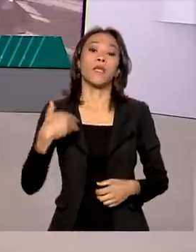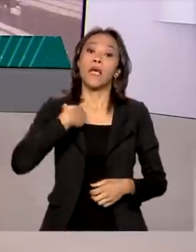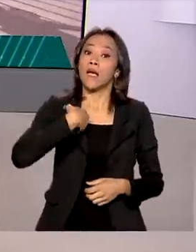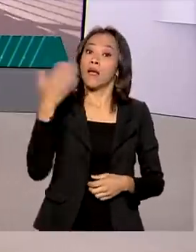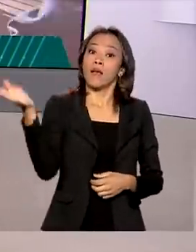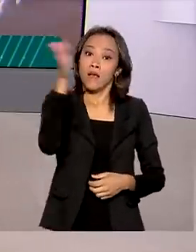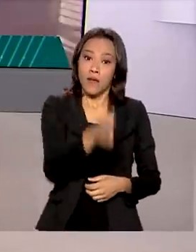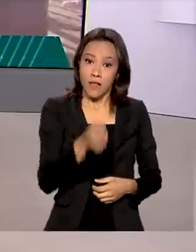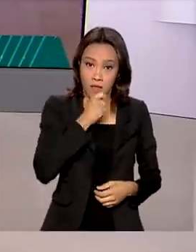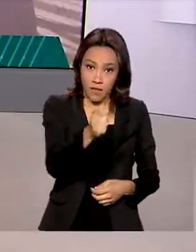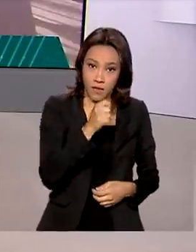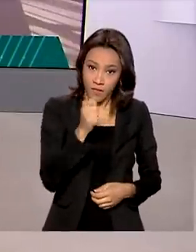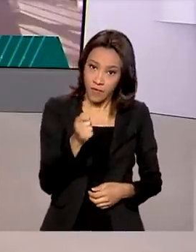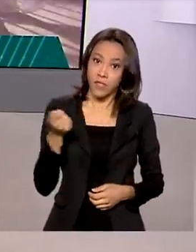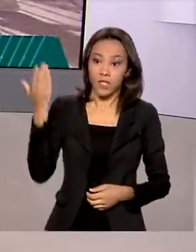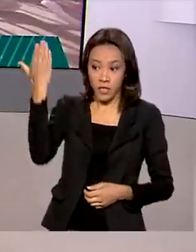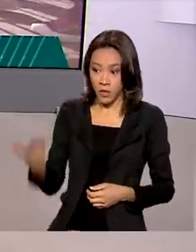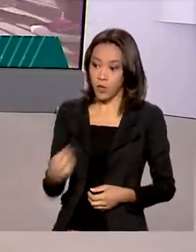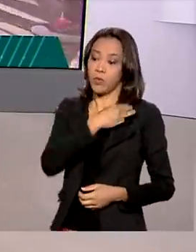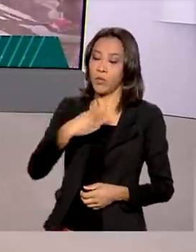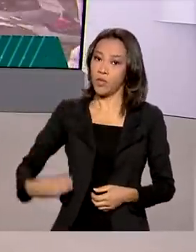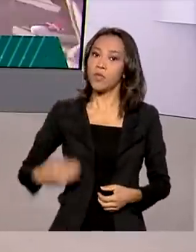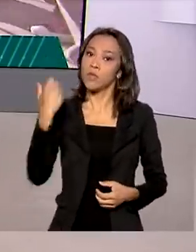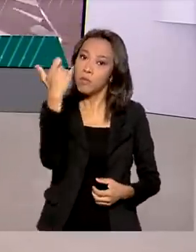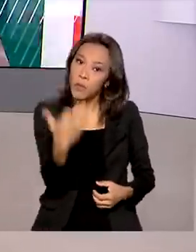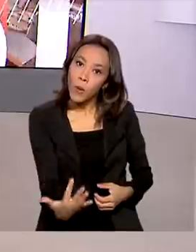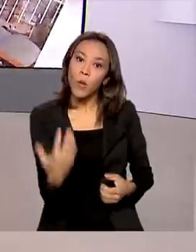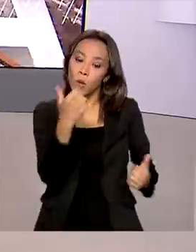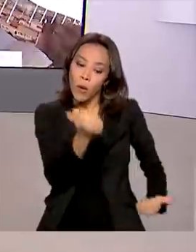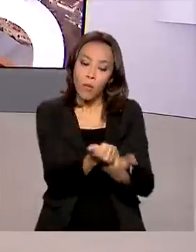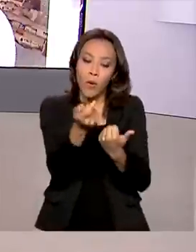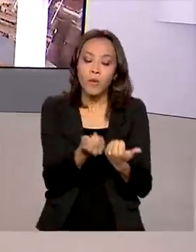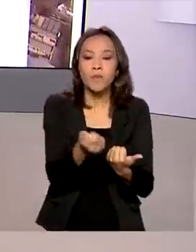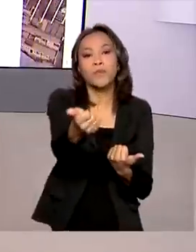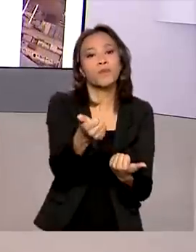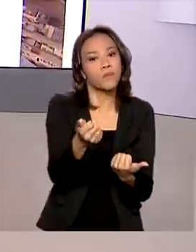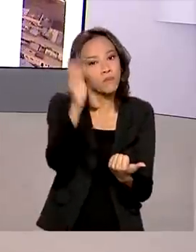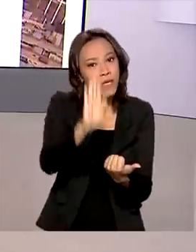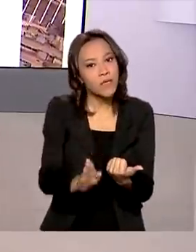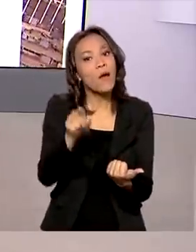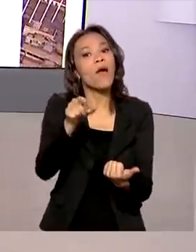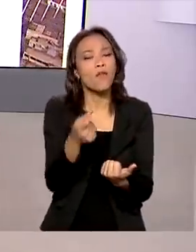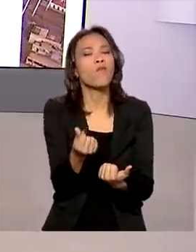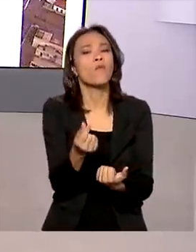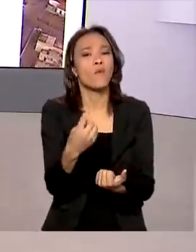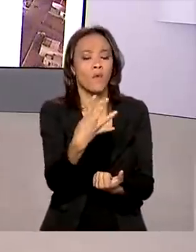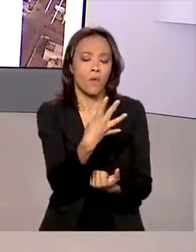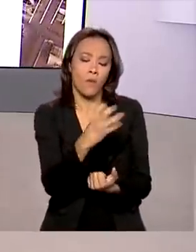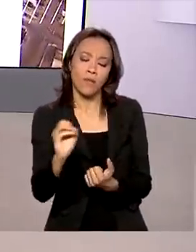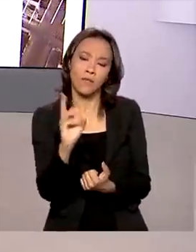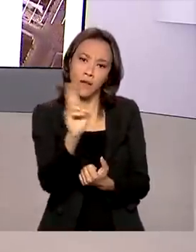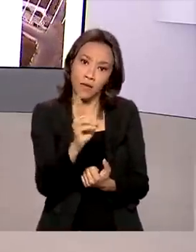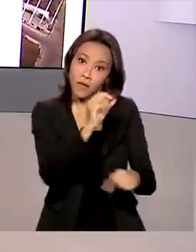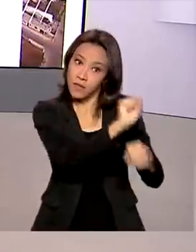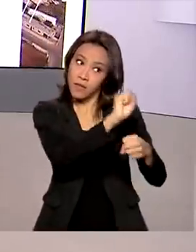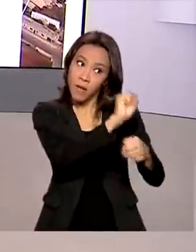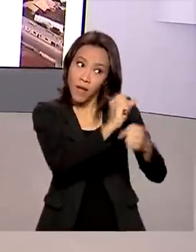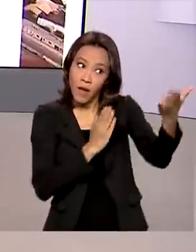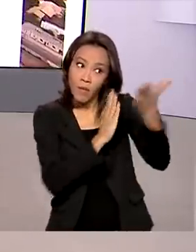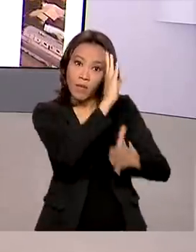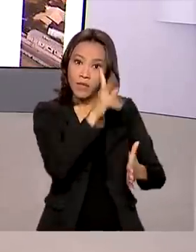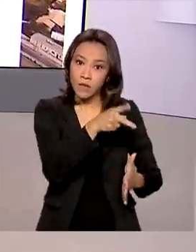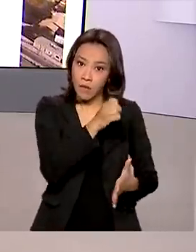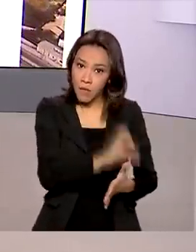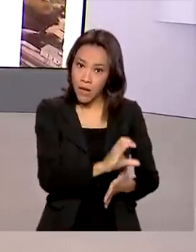ministro ainda confirmou que o valor do Auxílio Brasil deve ser de 400 reais e que o governo conta com a aprovação da PEC na